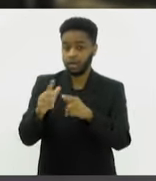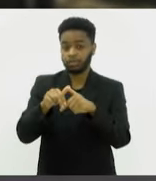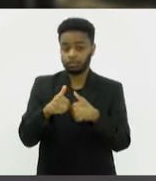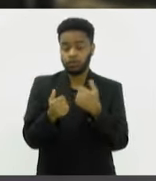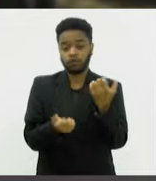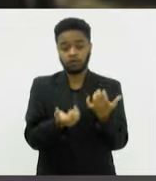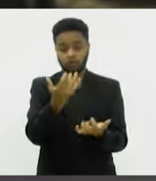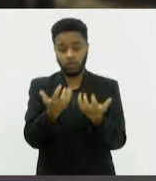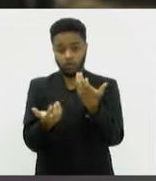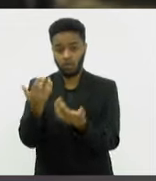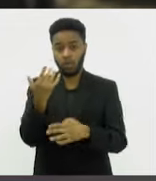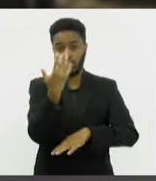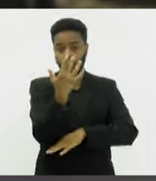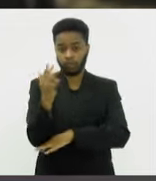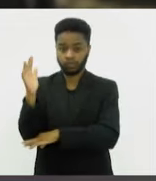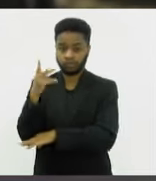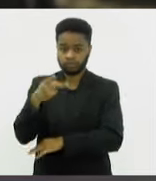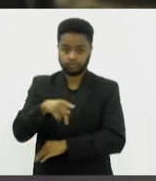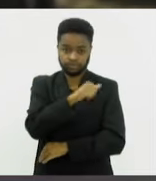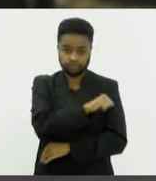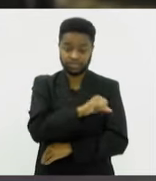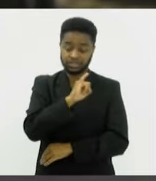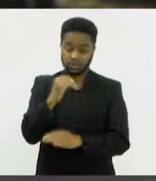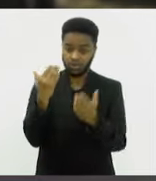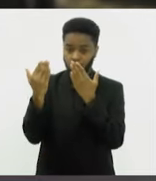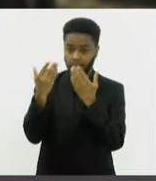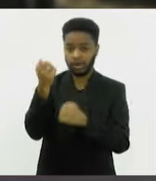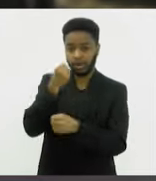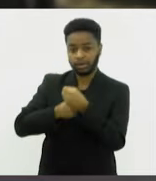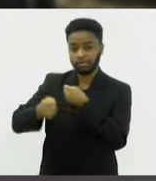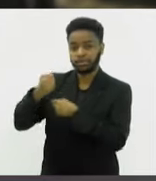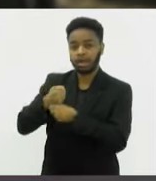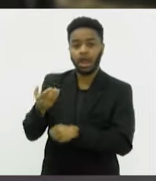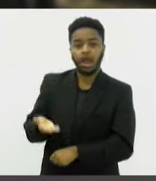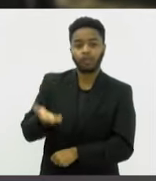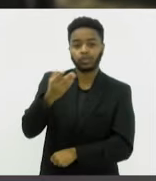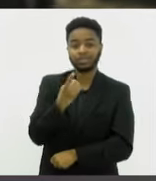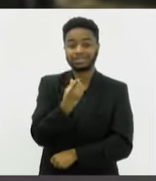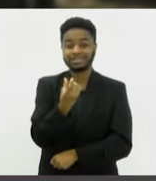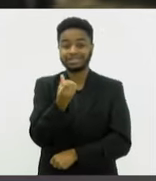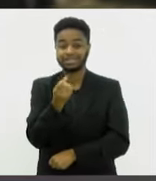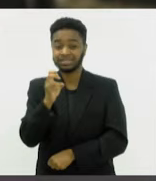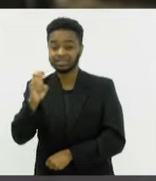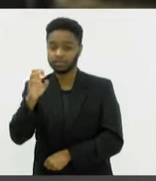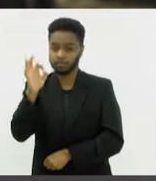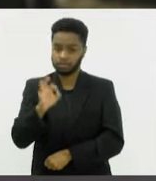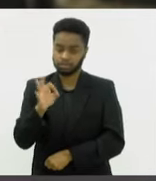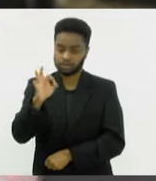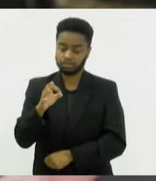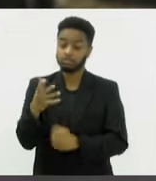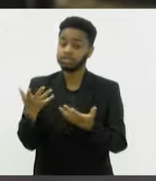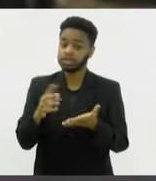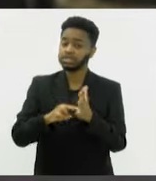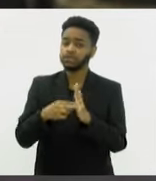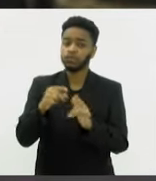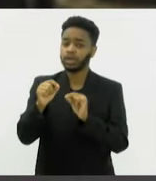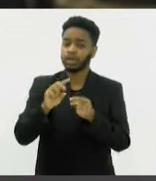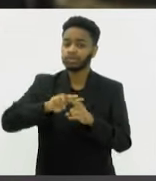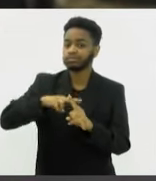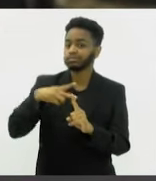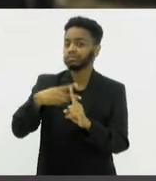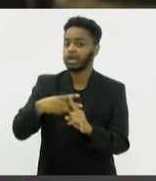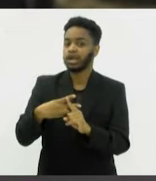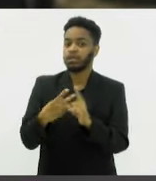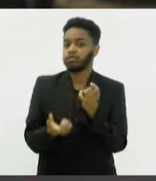estado do Rio. Comparando com o mesmo período do ano passado, tivemos um aumento de 165%, ou seja, mais que dobraram os